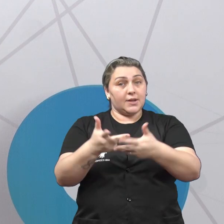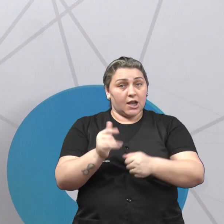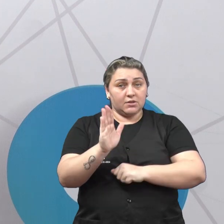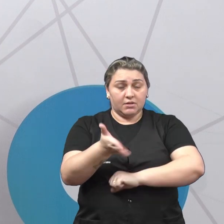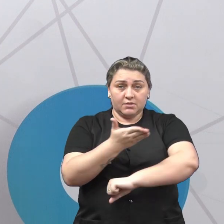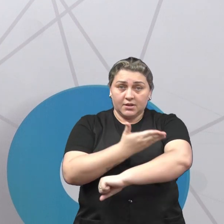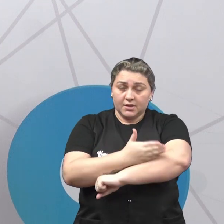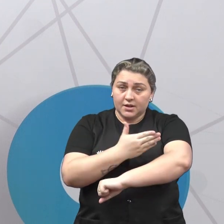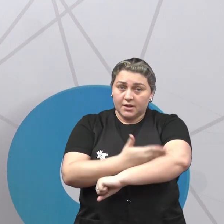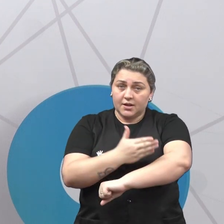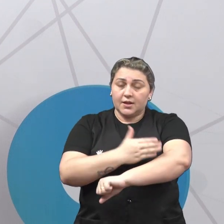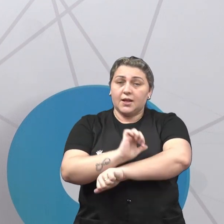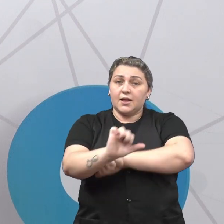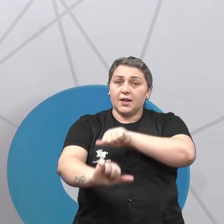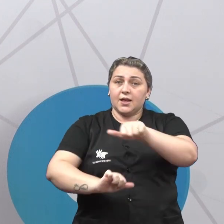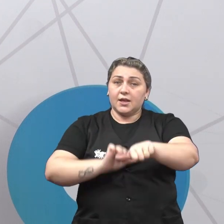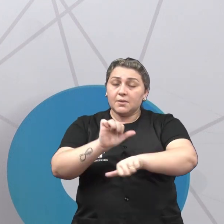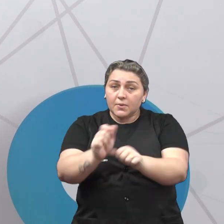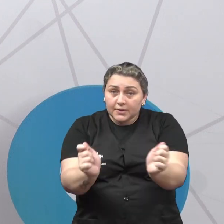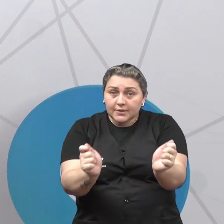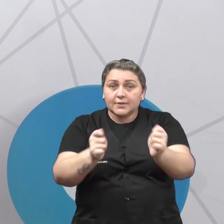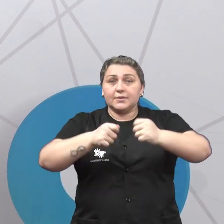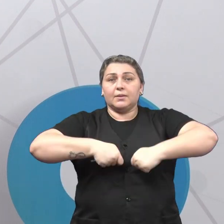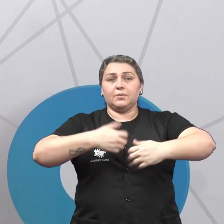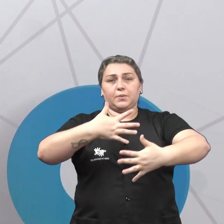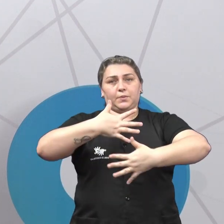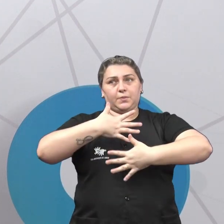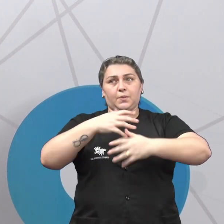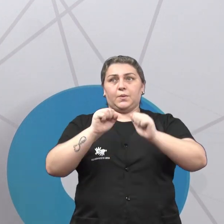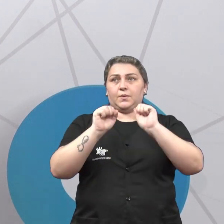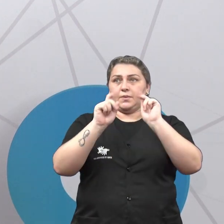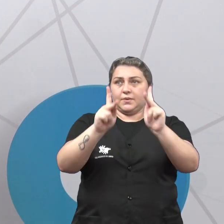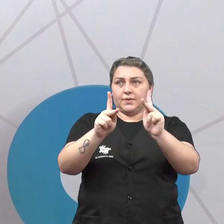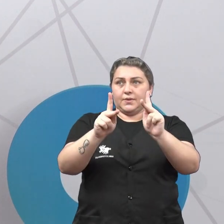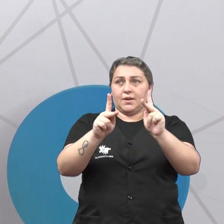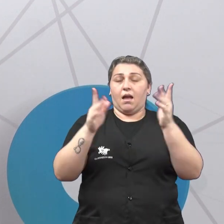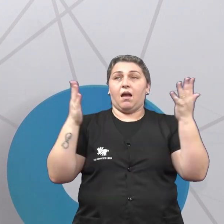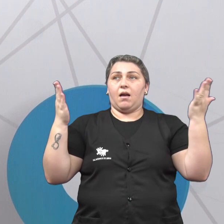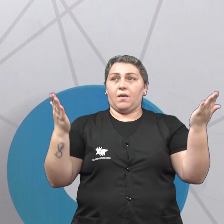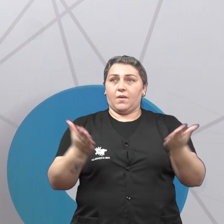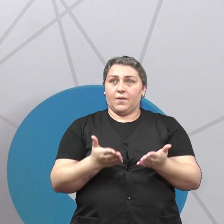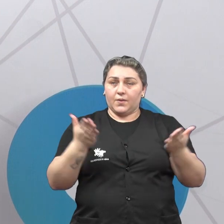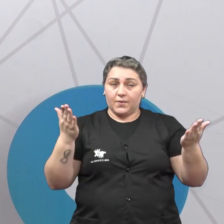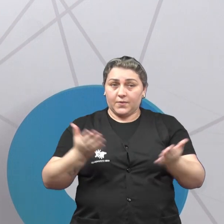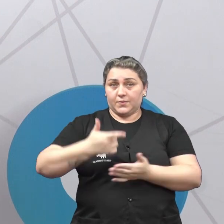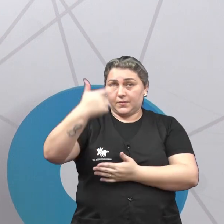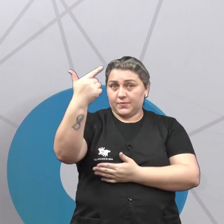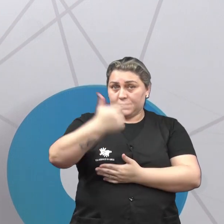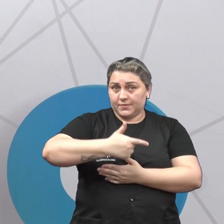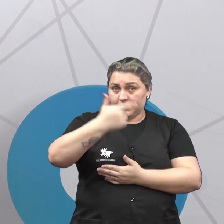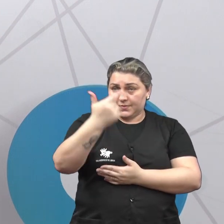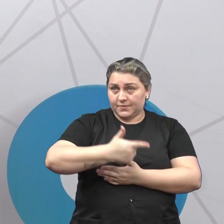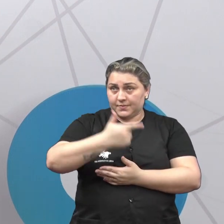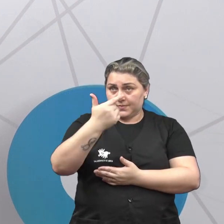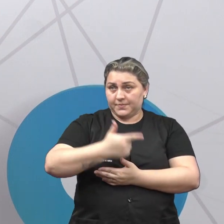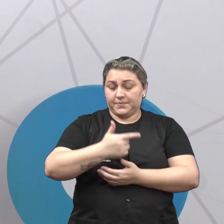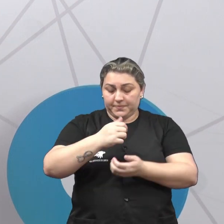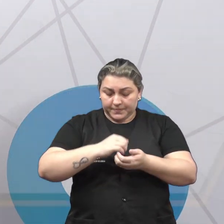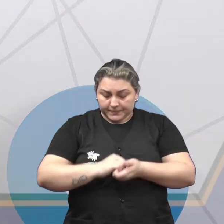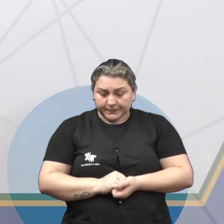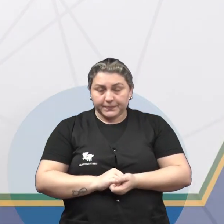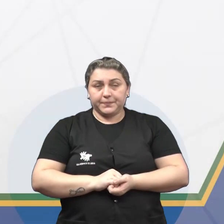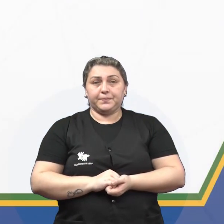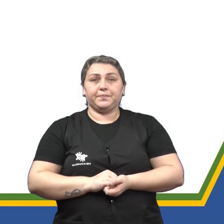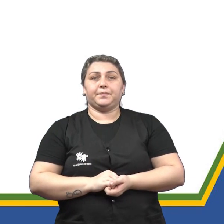e que se tornaram capacidades motoras, ok? E aí, vai para outra questão